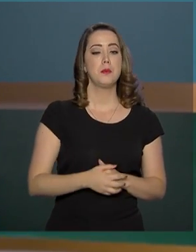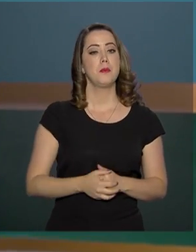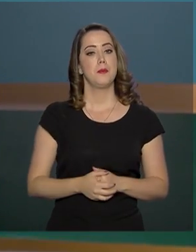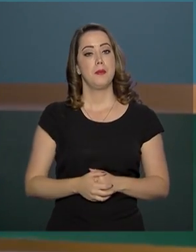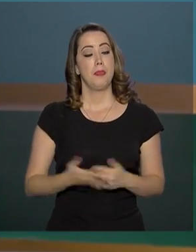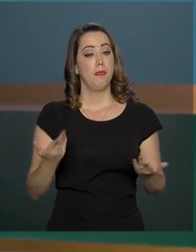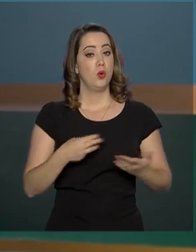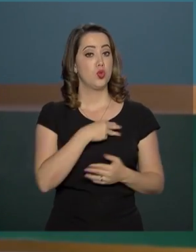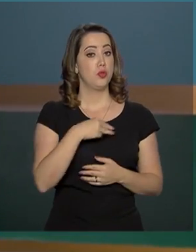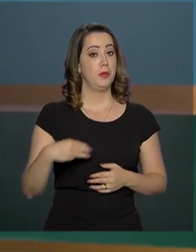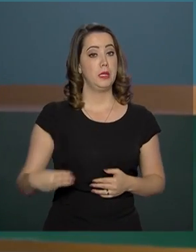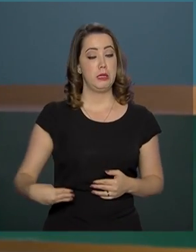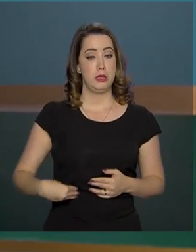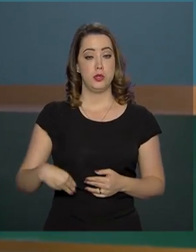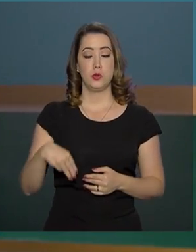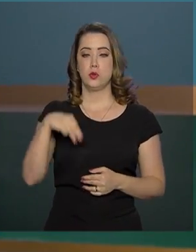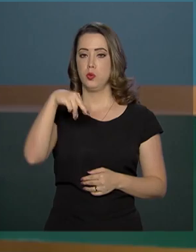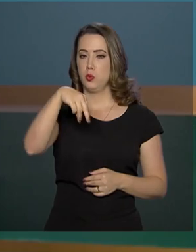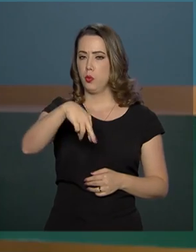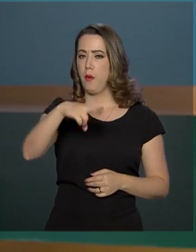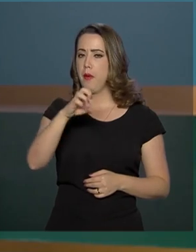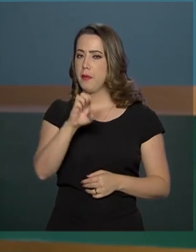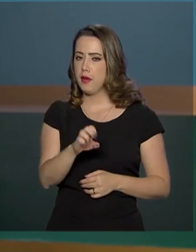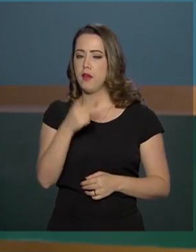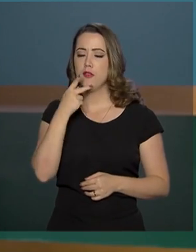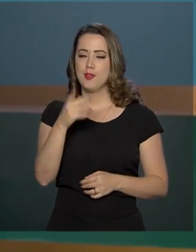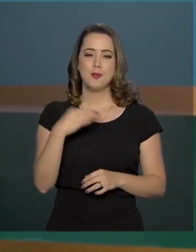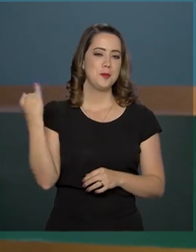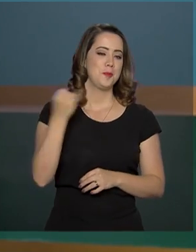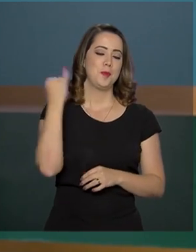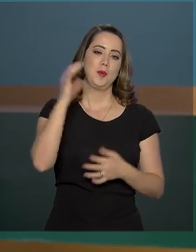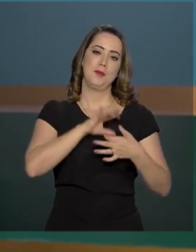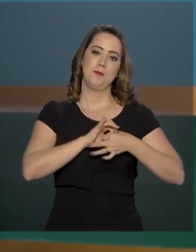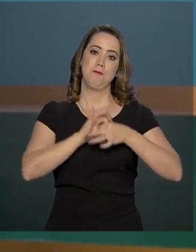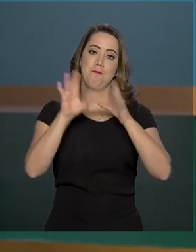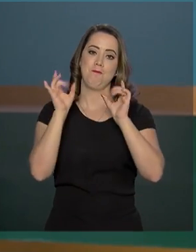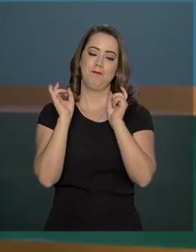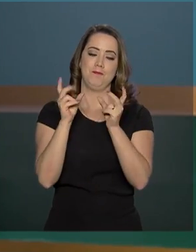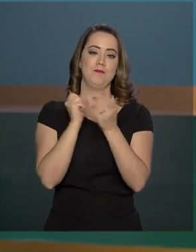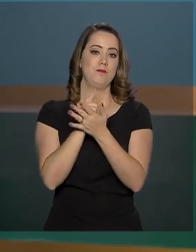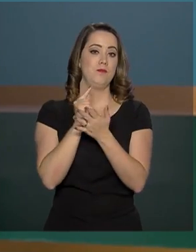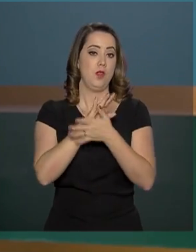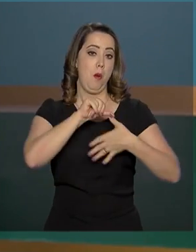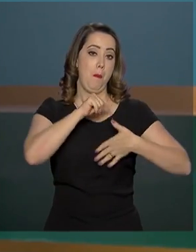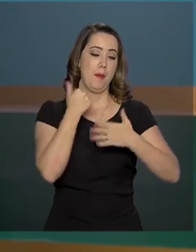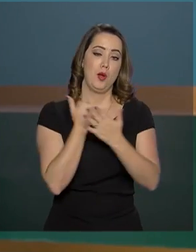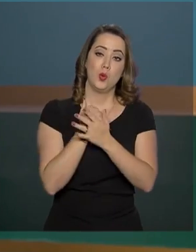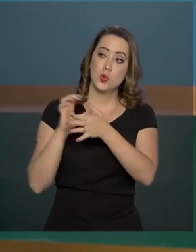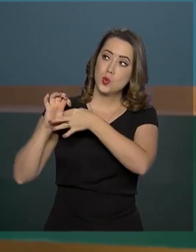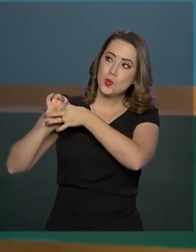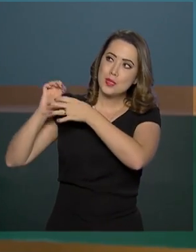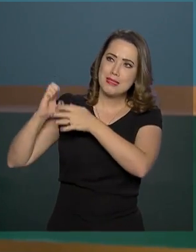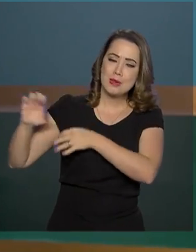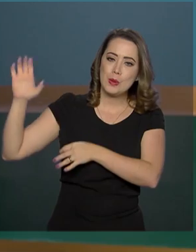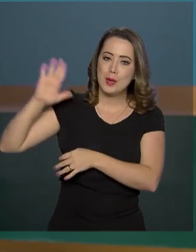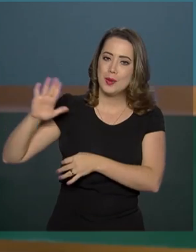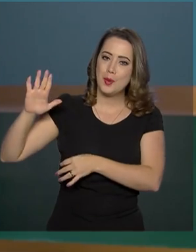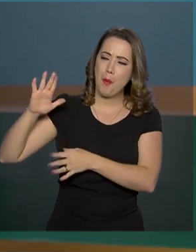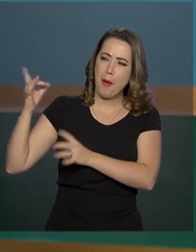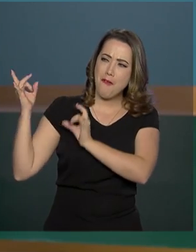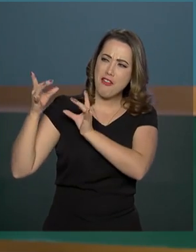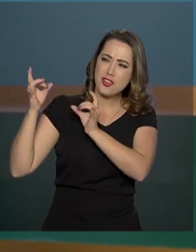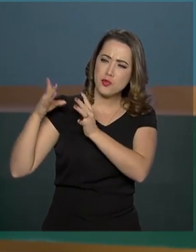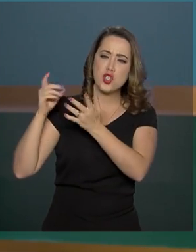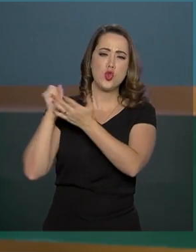destacou a importância do acordo de livre comércio entre Mercosul e União Europeia para a economia brasileira. Com a abertura do